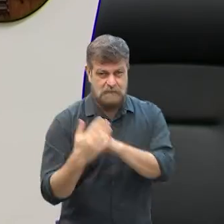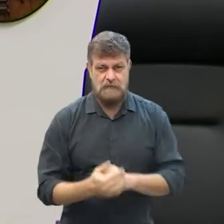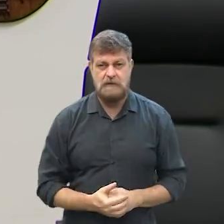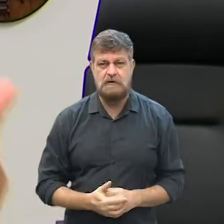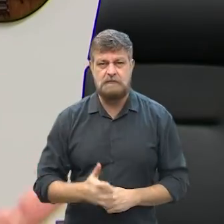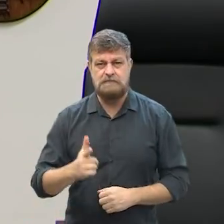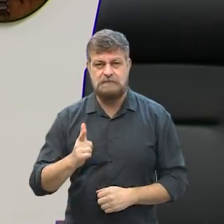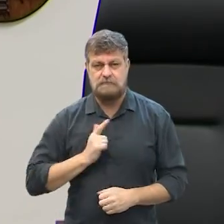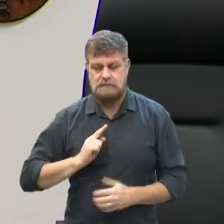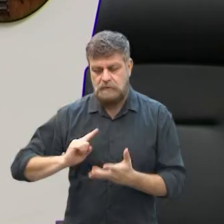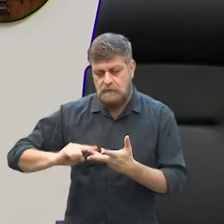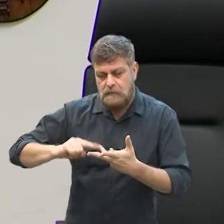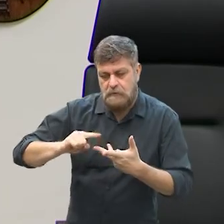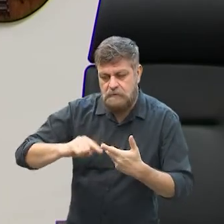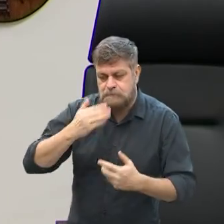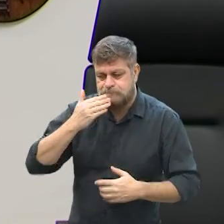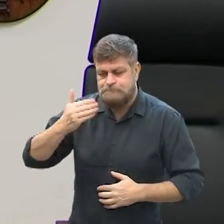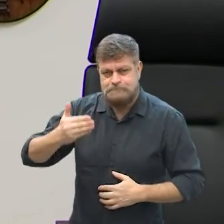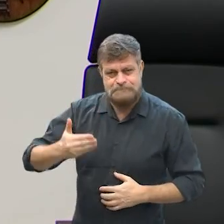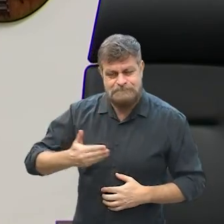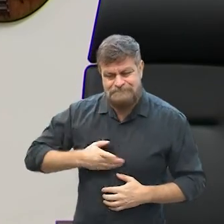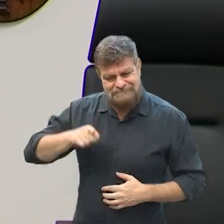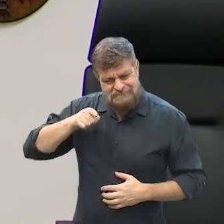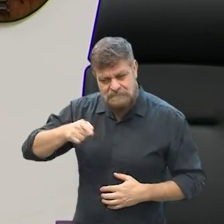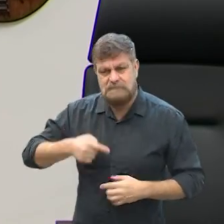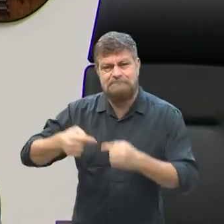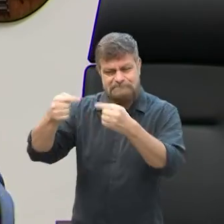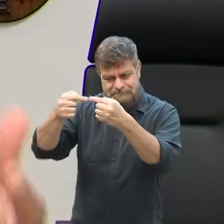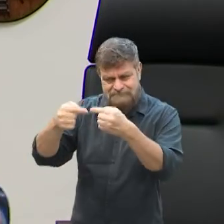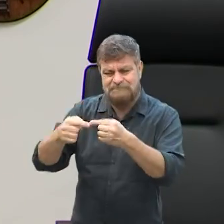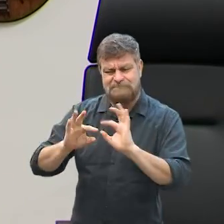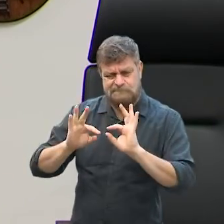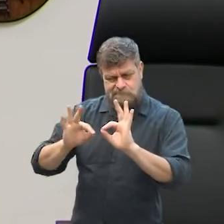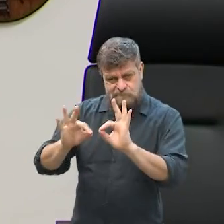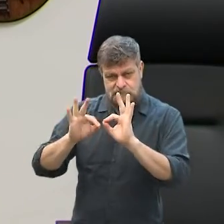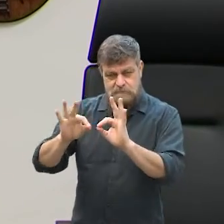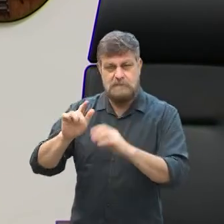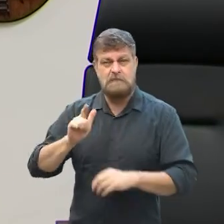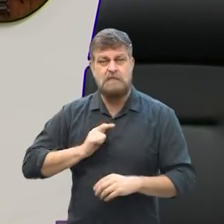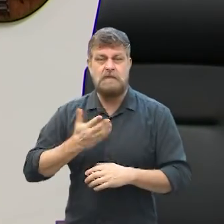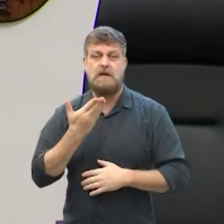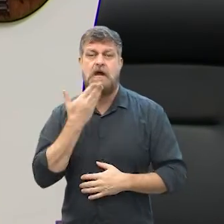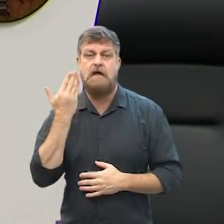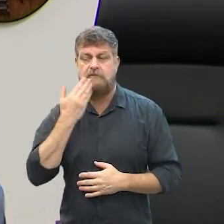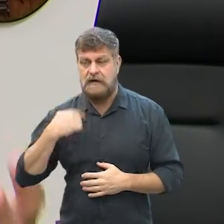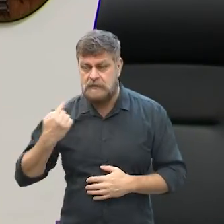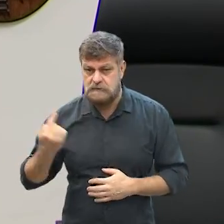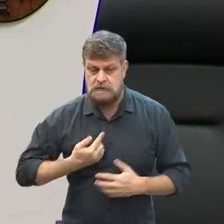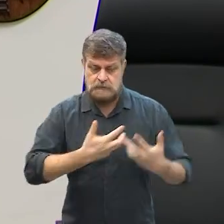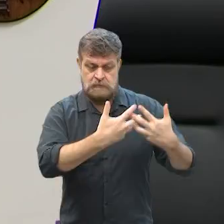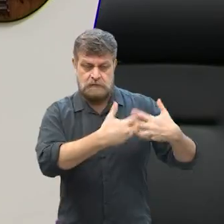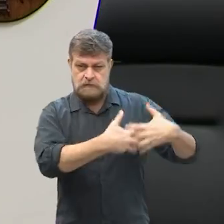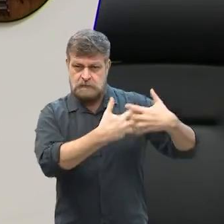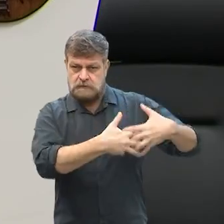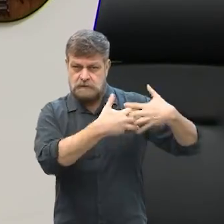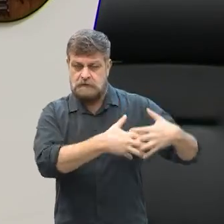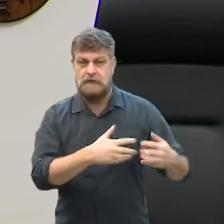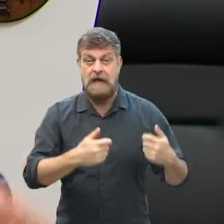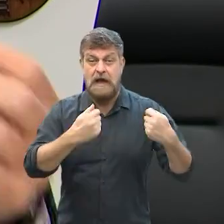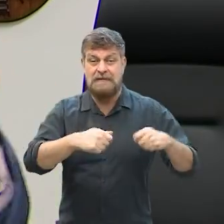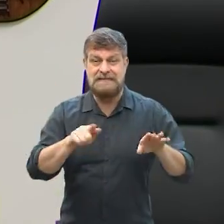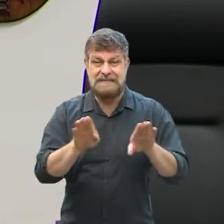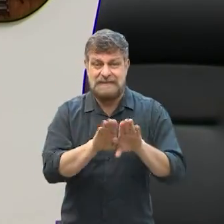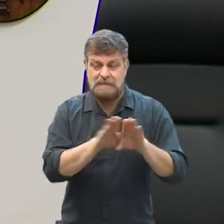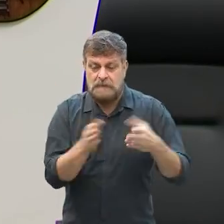Trouxeram algumas demandas, demandas extremamente palpáveis, fáceis de serem executadas, e obviamente depende